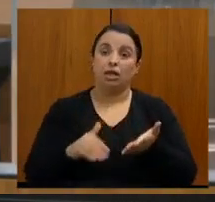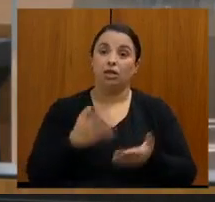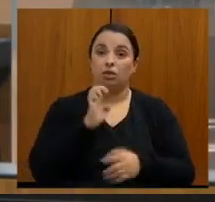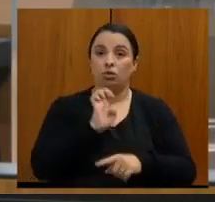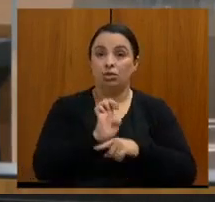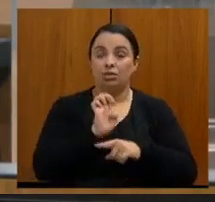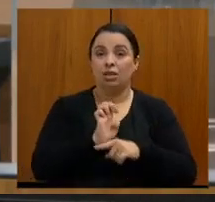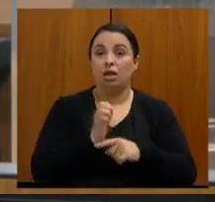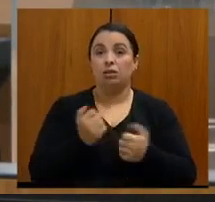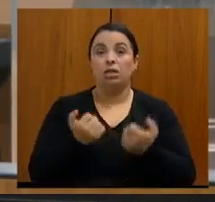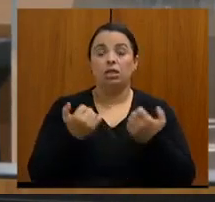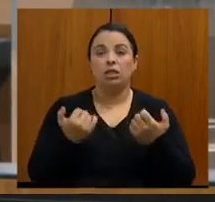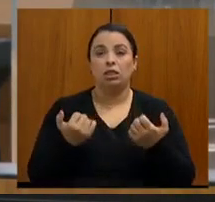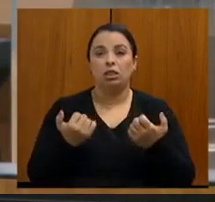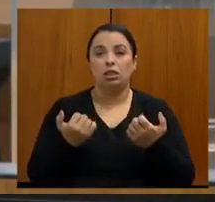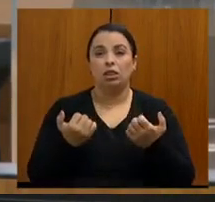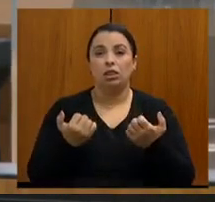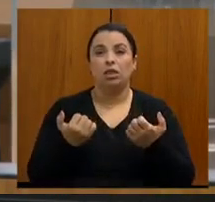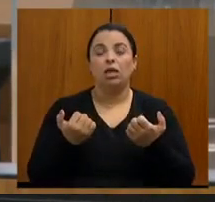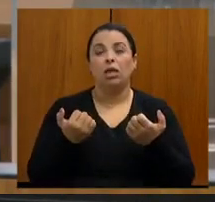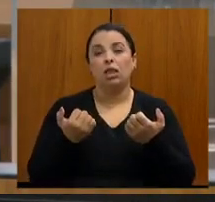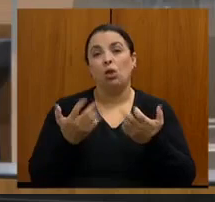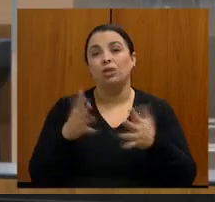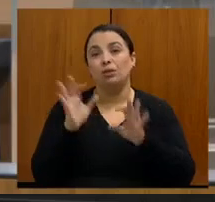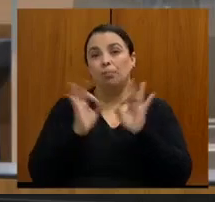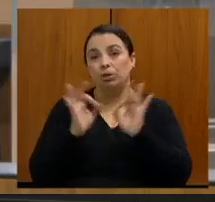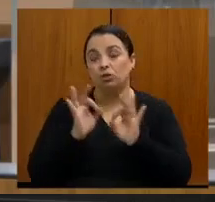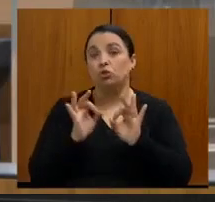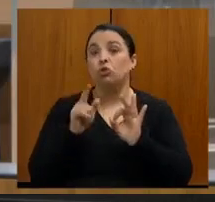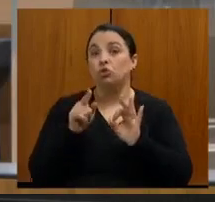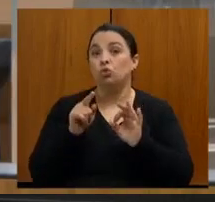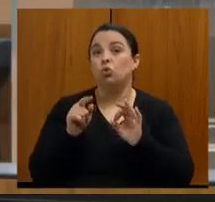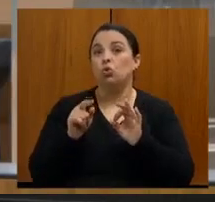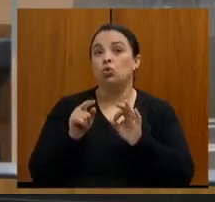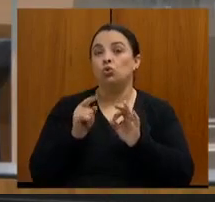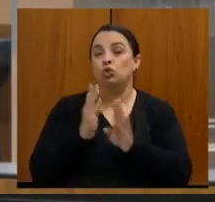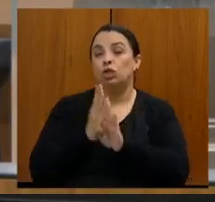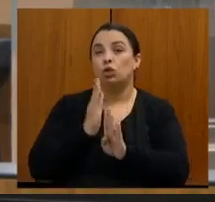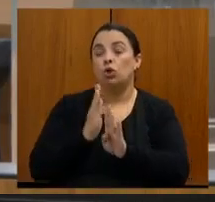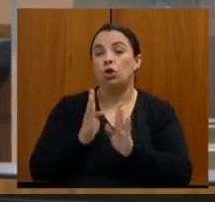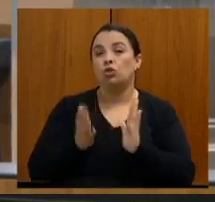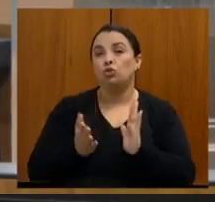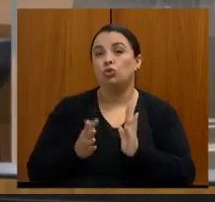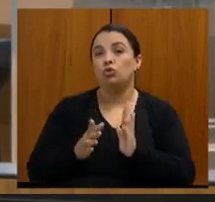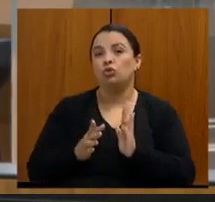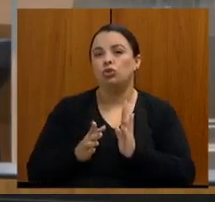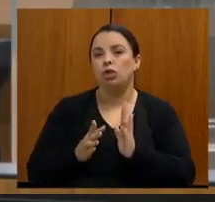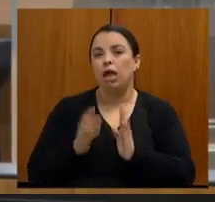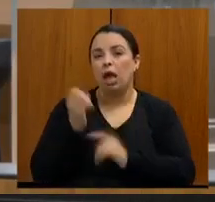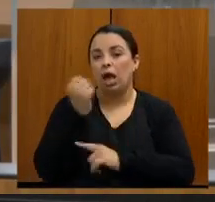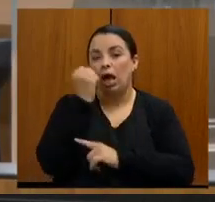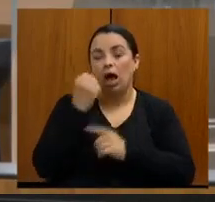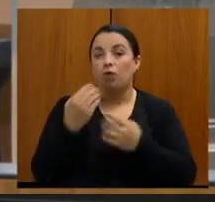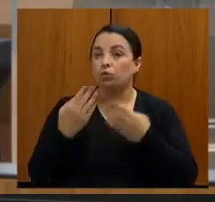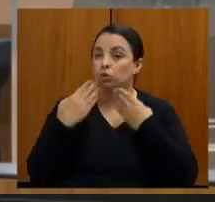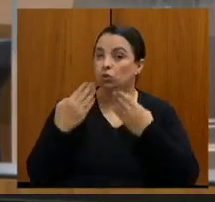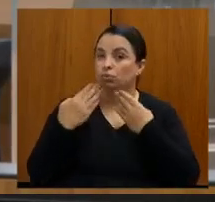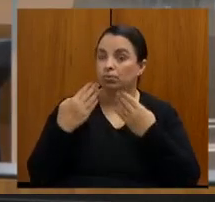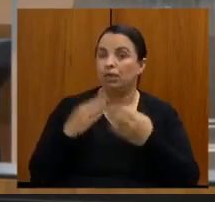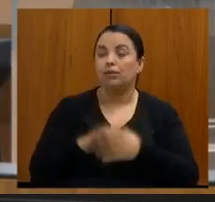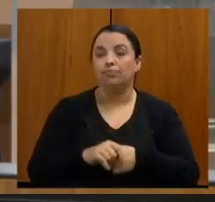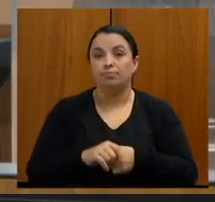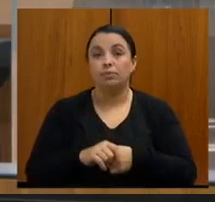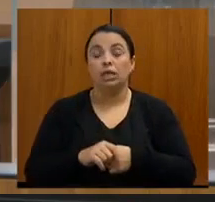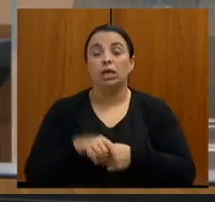diagnóstico de alta suspeição, isso é importantíssimo, que pese também nós termos alguns problemas para que